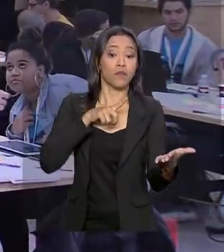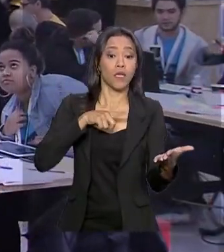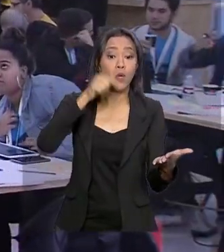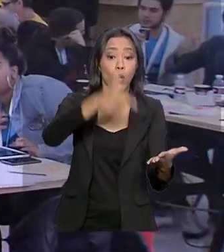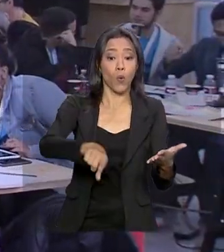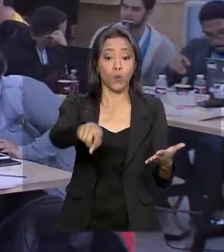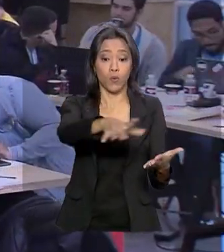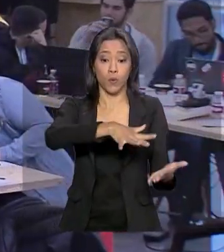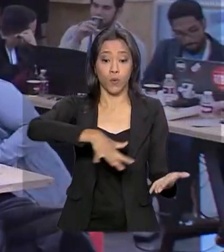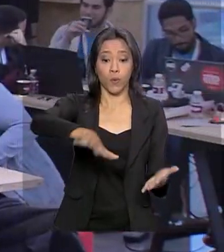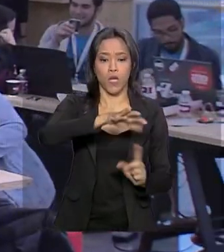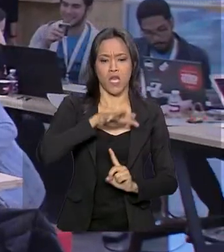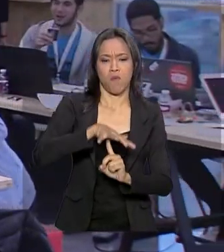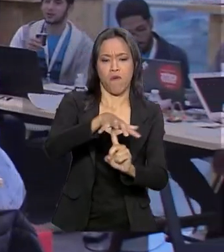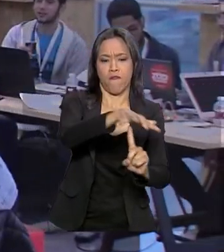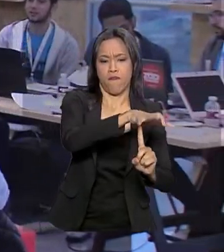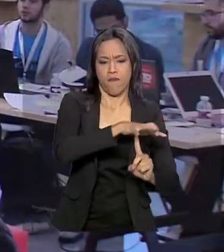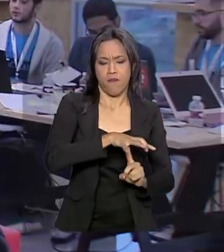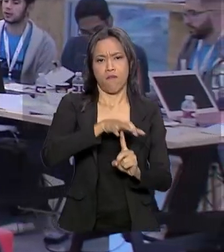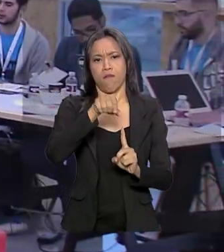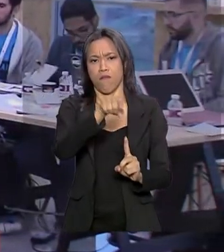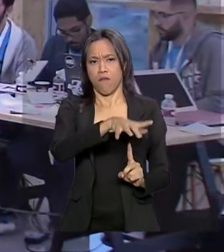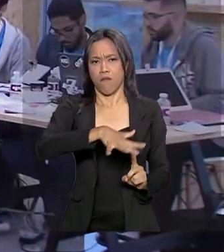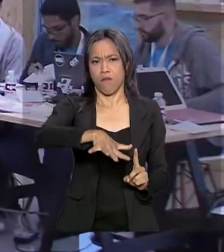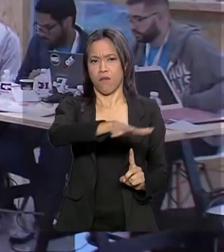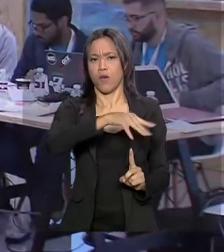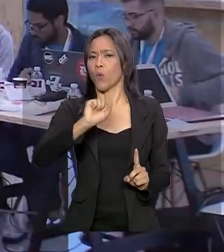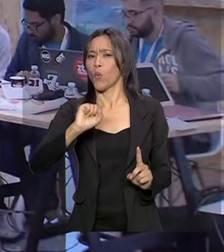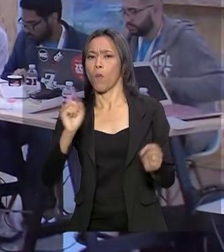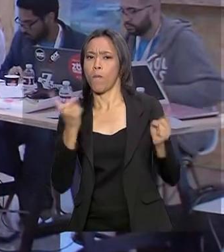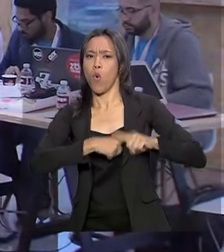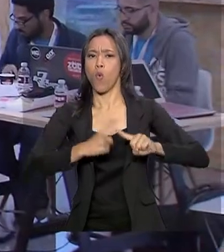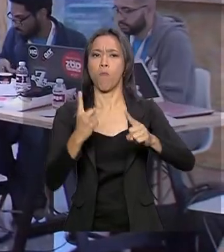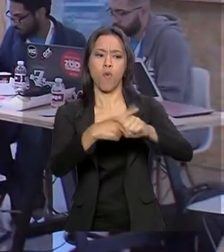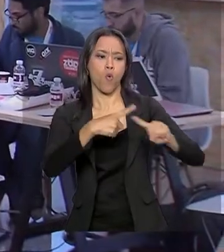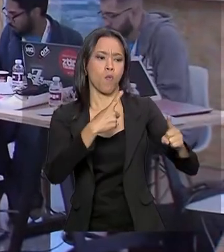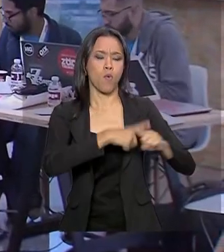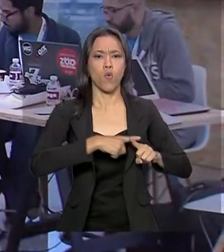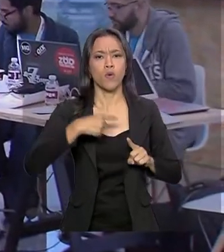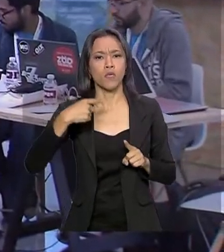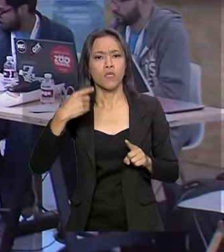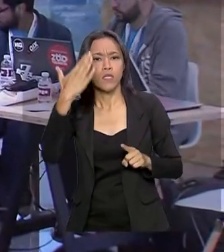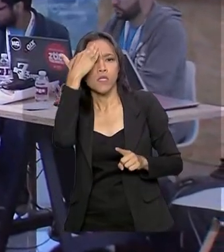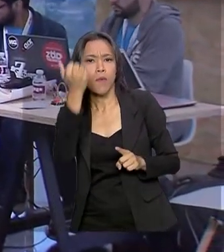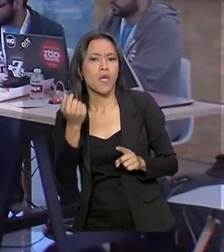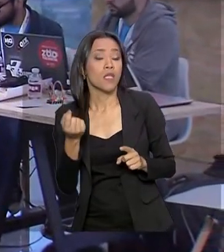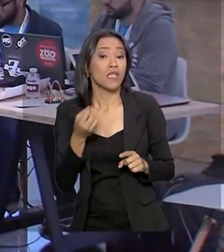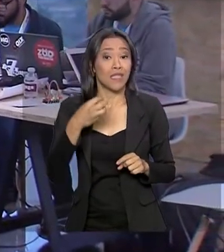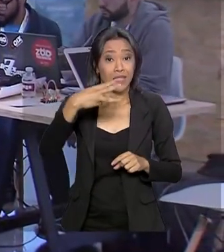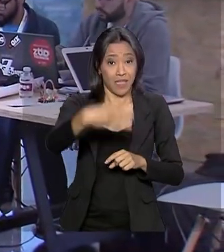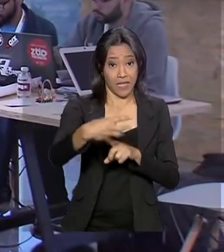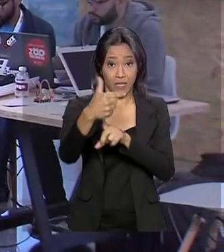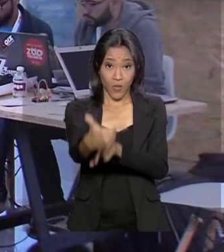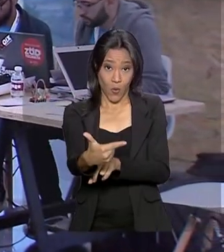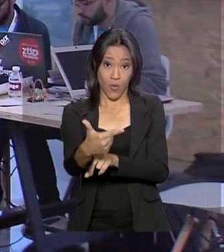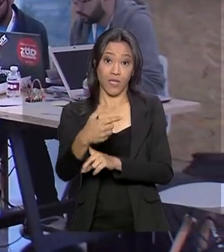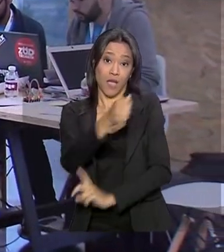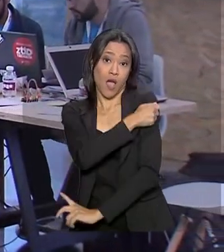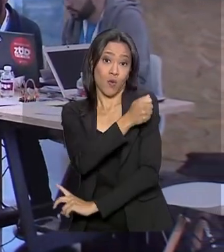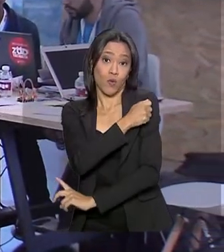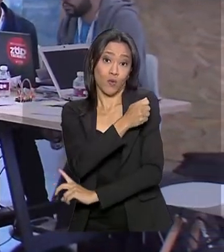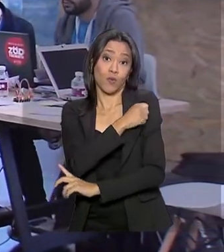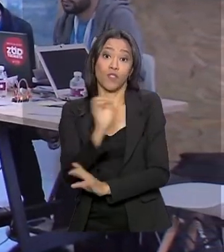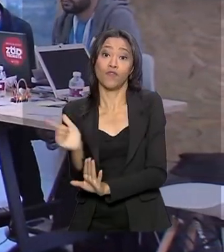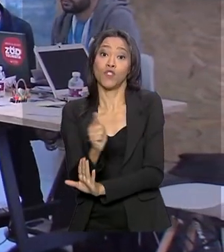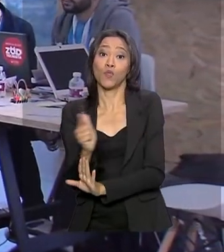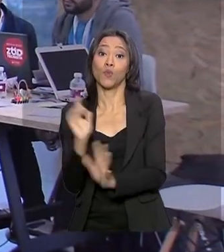que a gente já vê aí os alunos reunidos. é uma maratona de saber em que 32 estudantes de várias faculdades desenvolvem